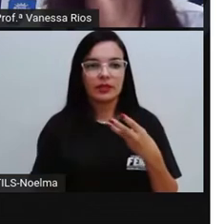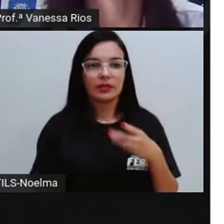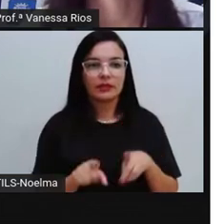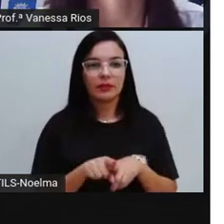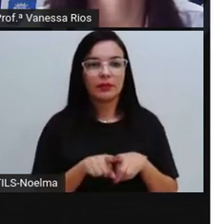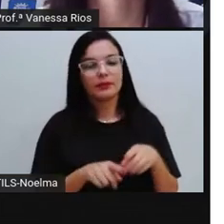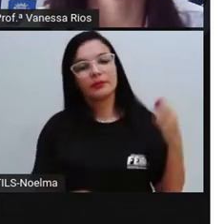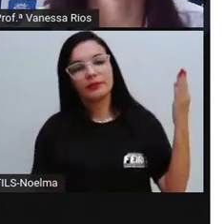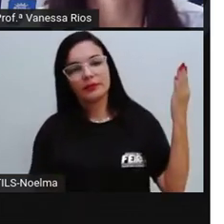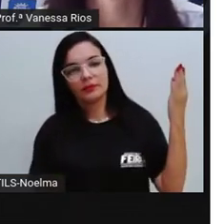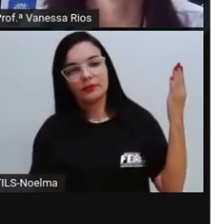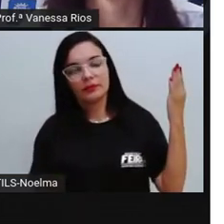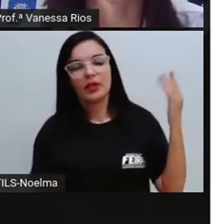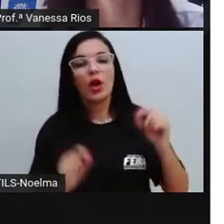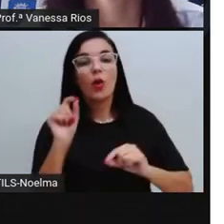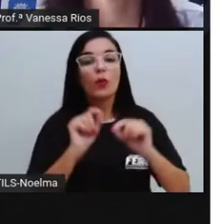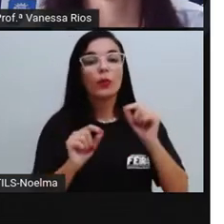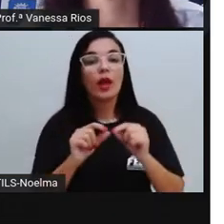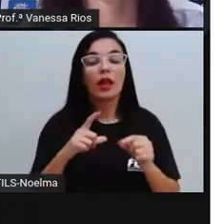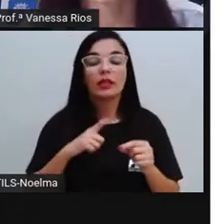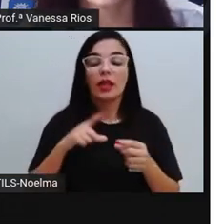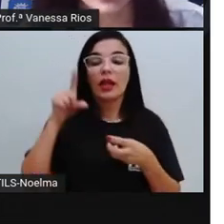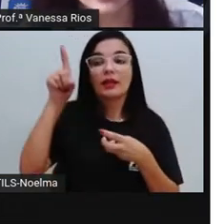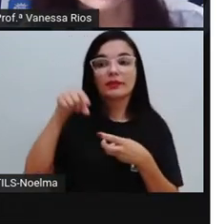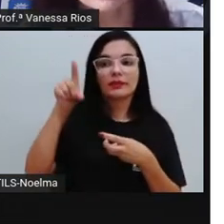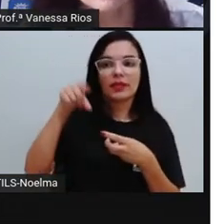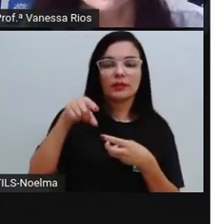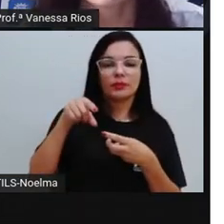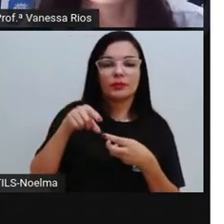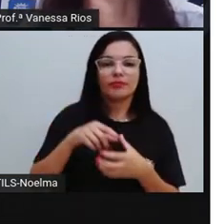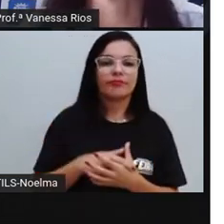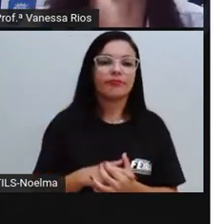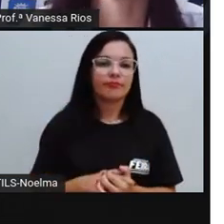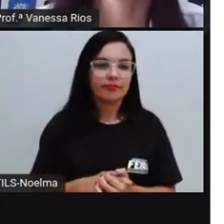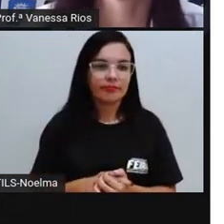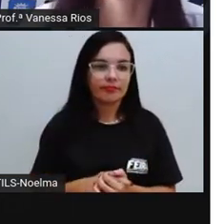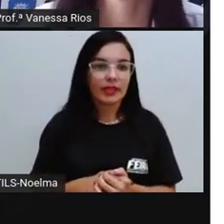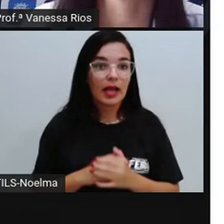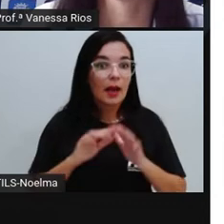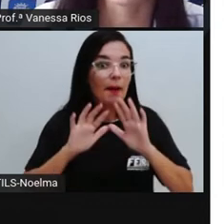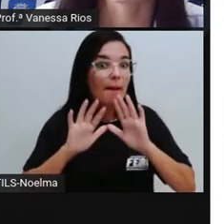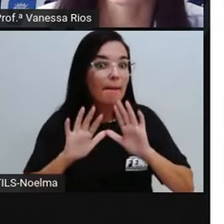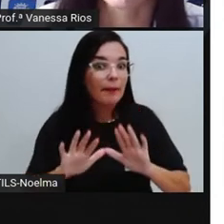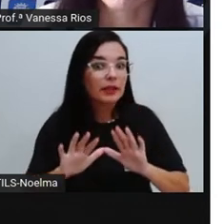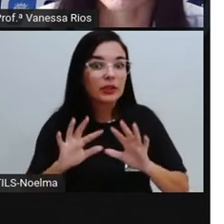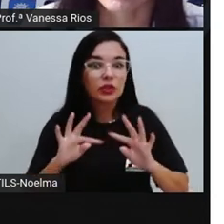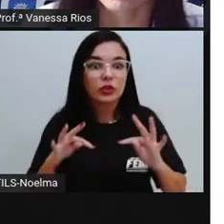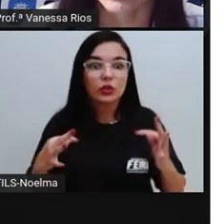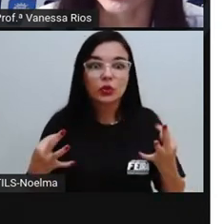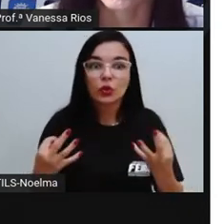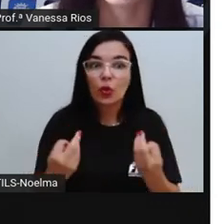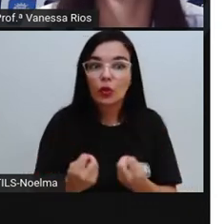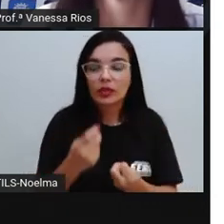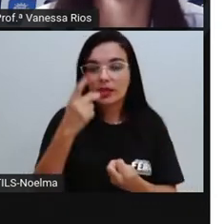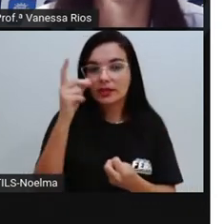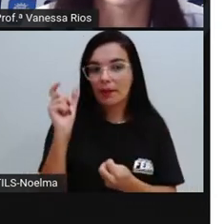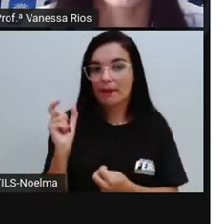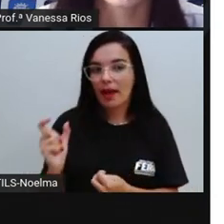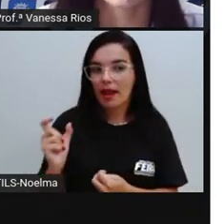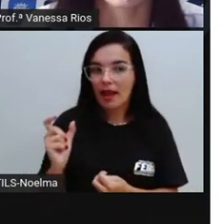novamente as sílabas todas acentuadas. Mas nem todas as palavras paroxítonas